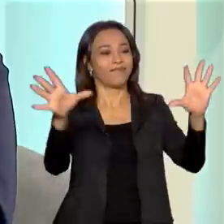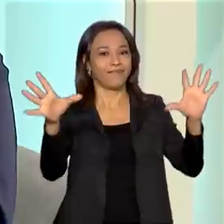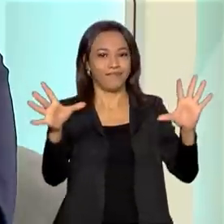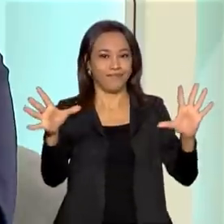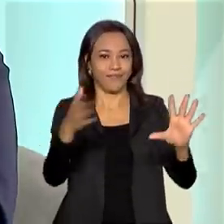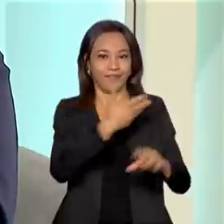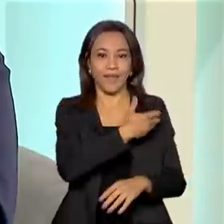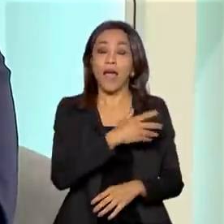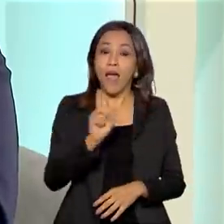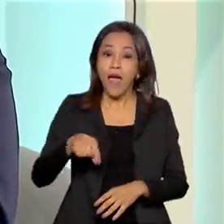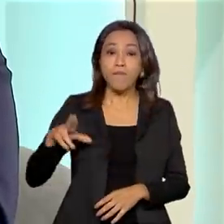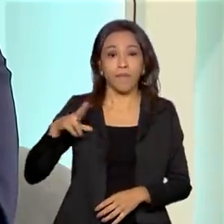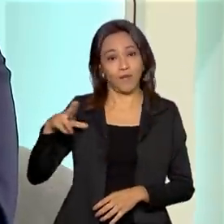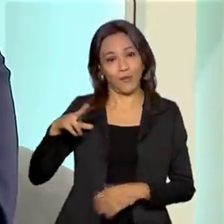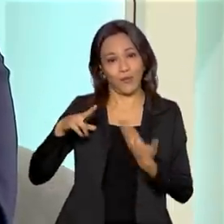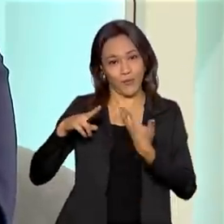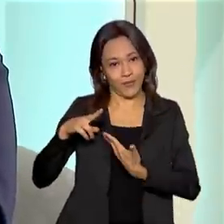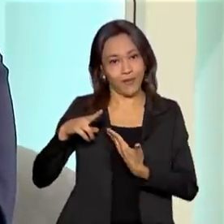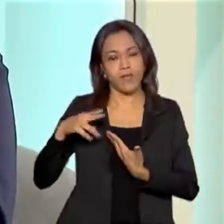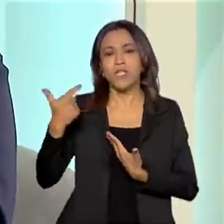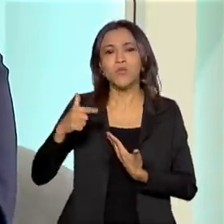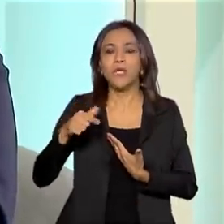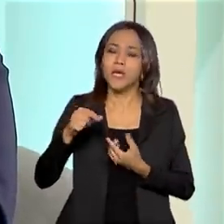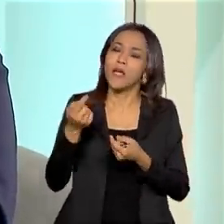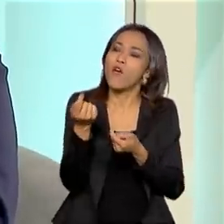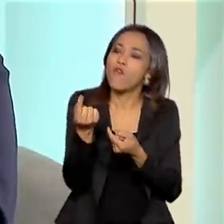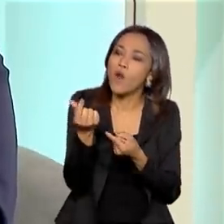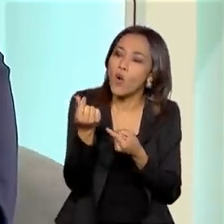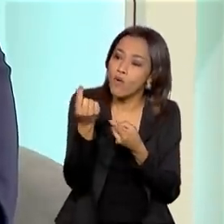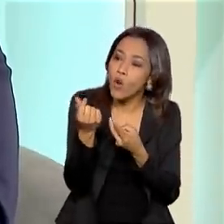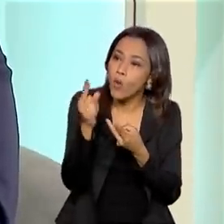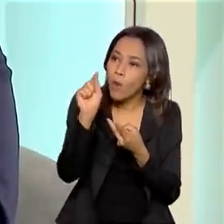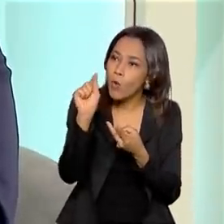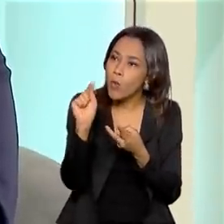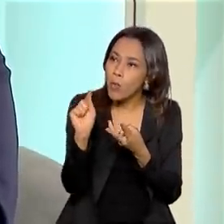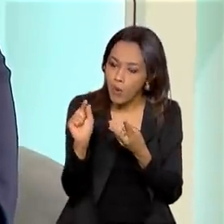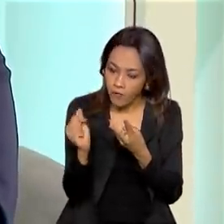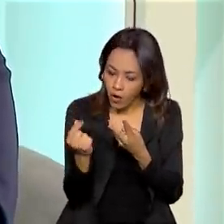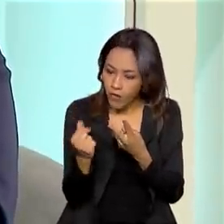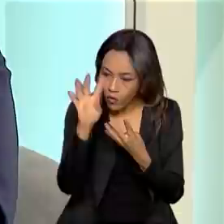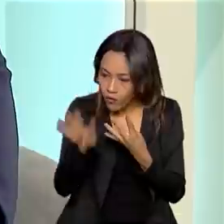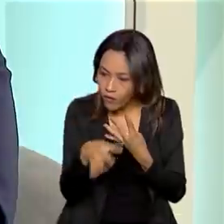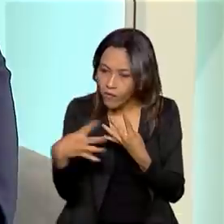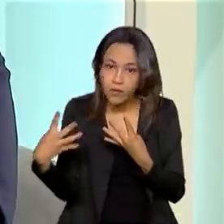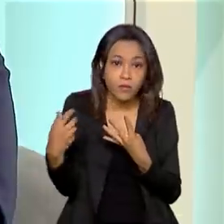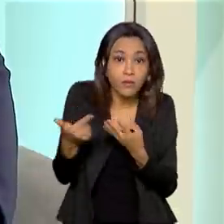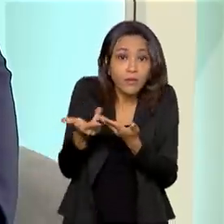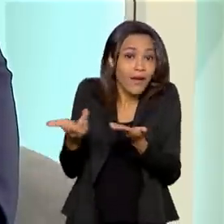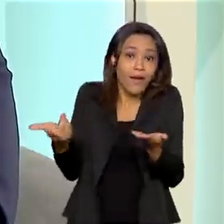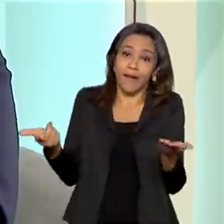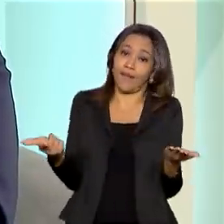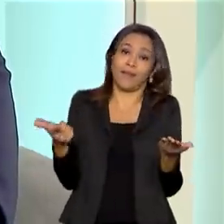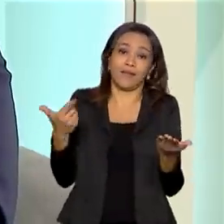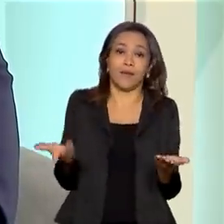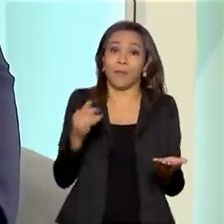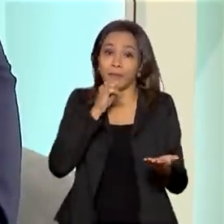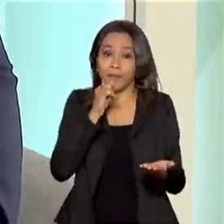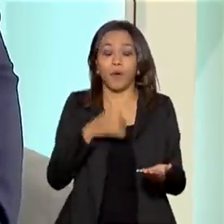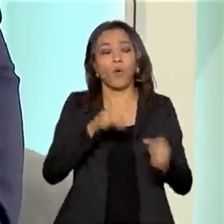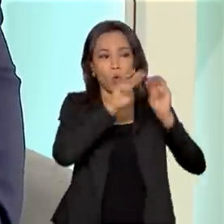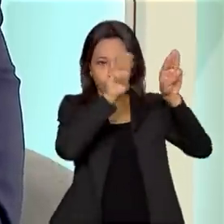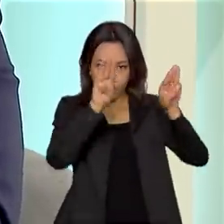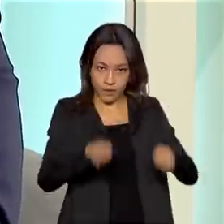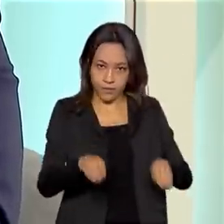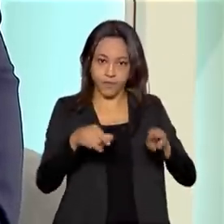particulares. E não existe uma tabela de cobrança de preços. Então, se nós pensarmos que o museu vai fazer uma exposição